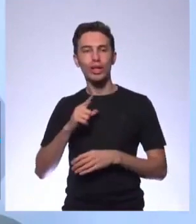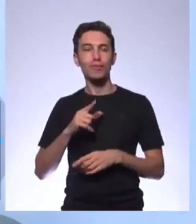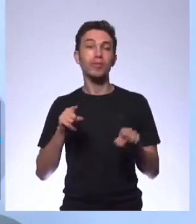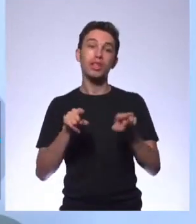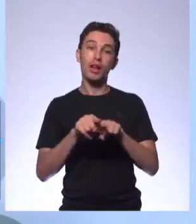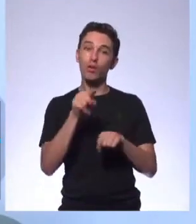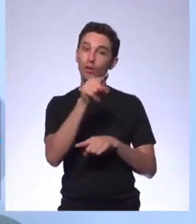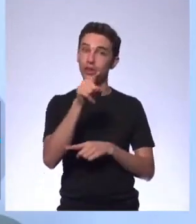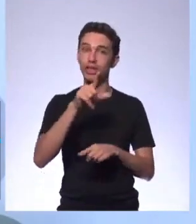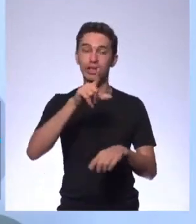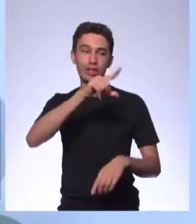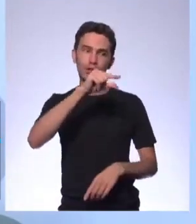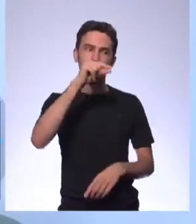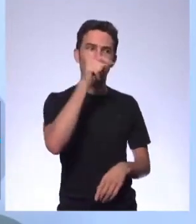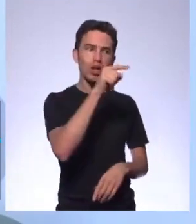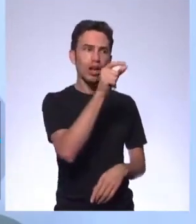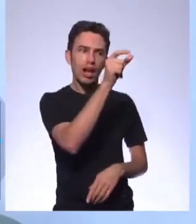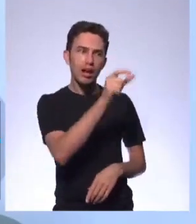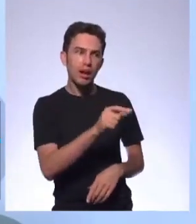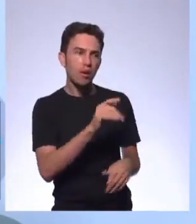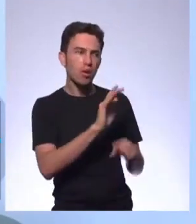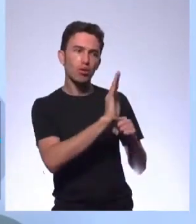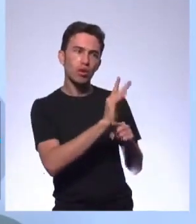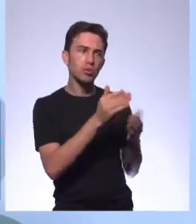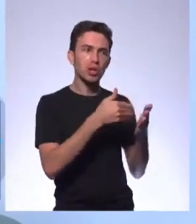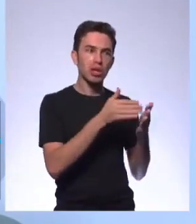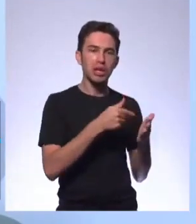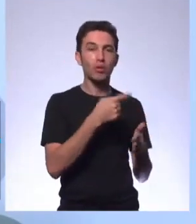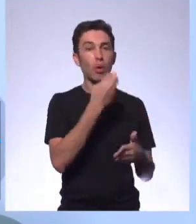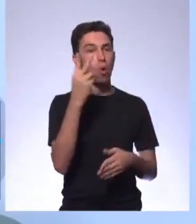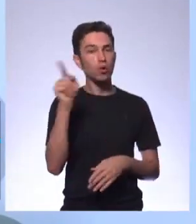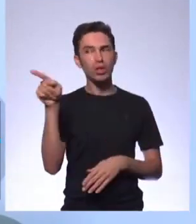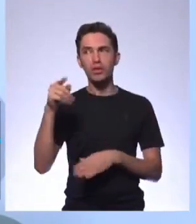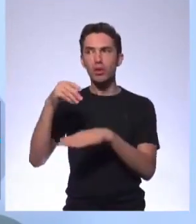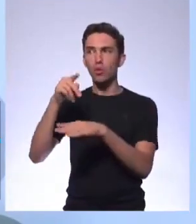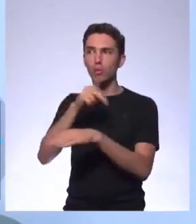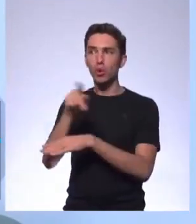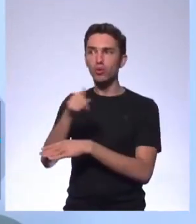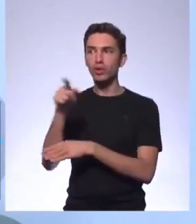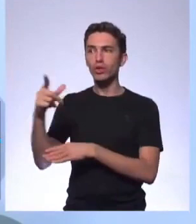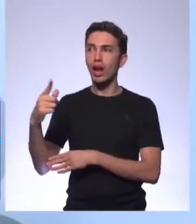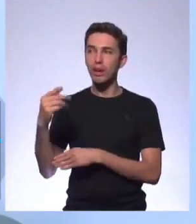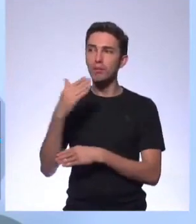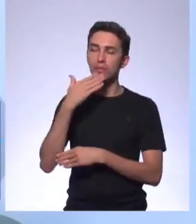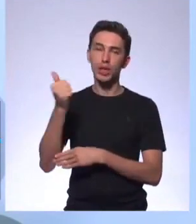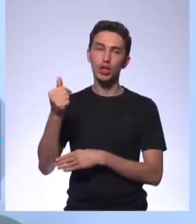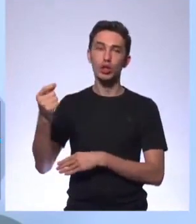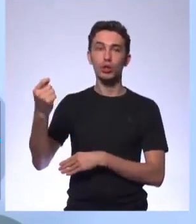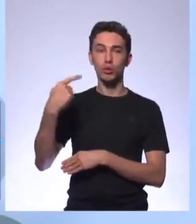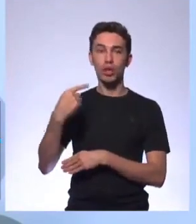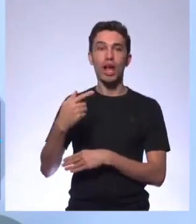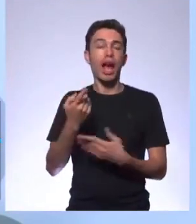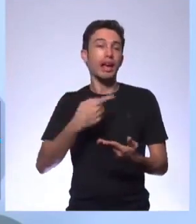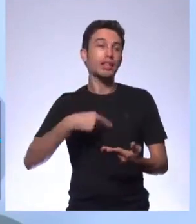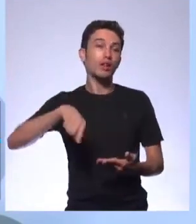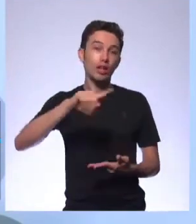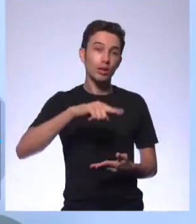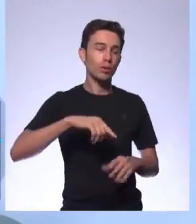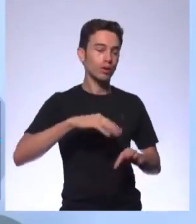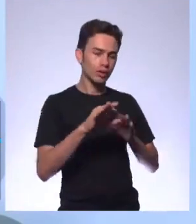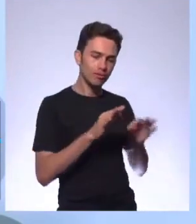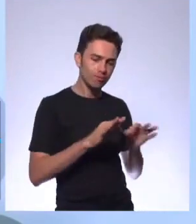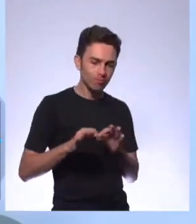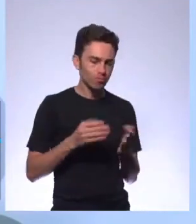artístico que você goste ou que o seu professor indicou. Estude sobre ele para depois começar a escrever, para não escrever sem